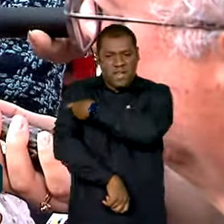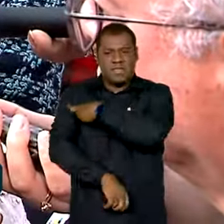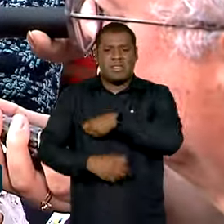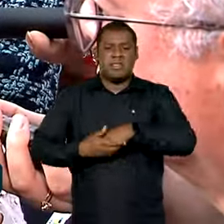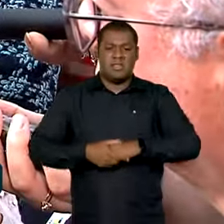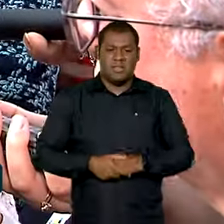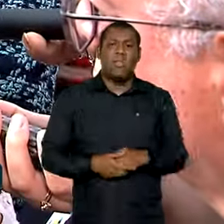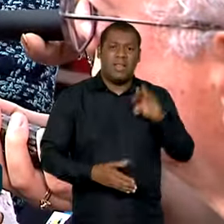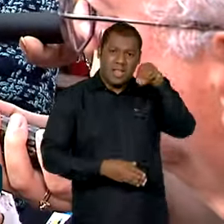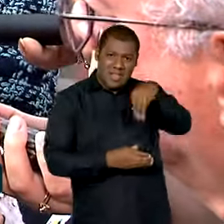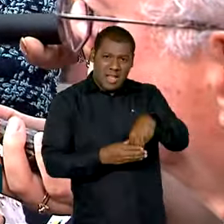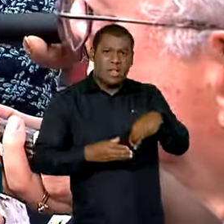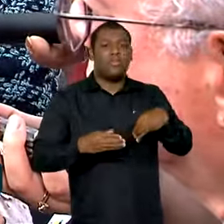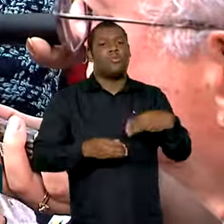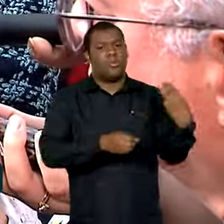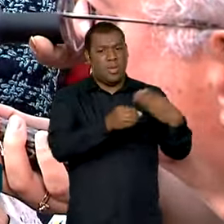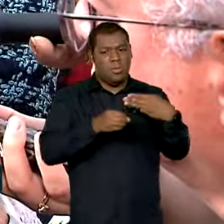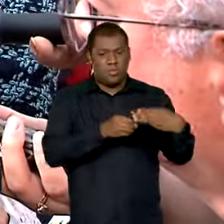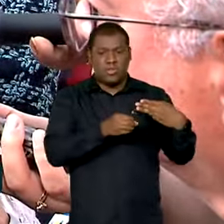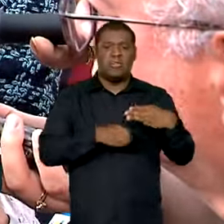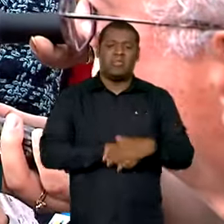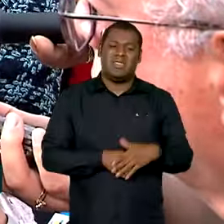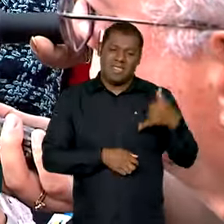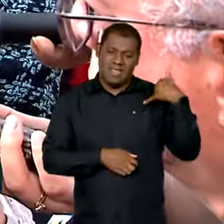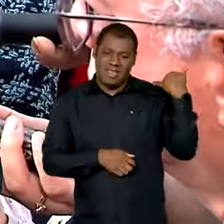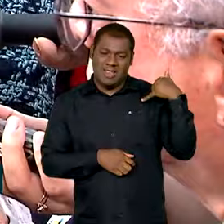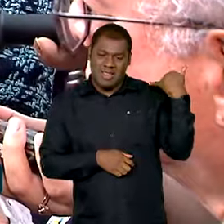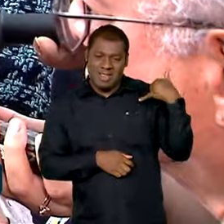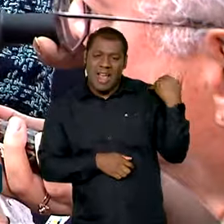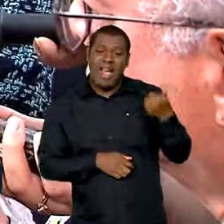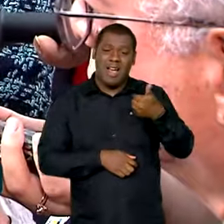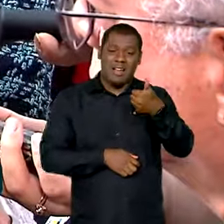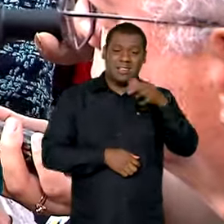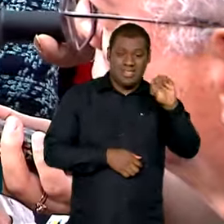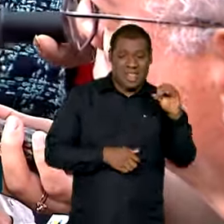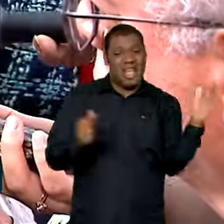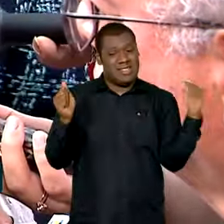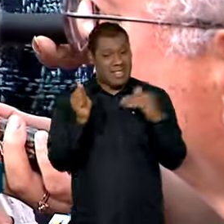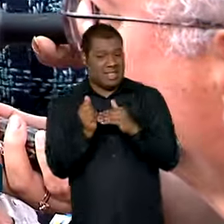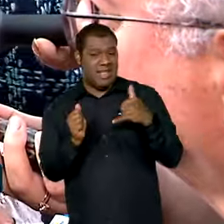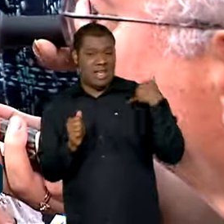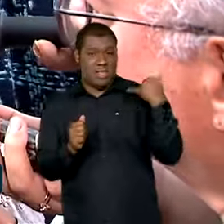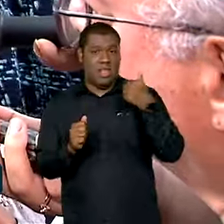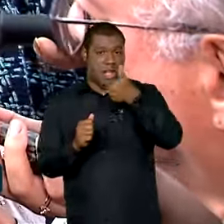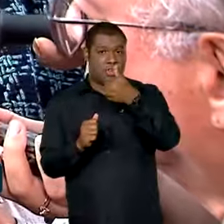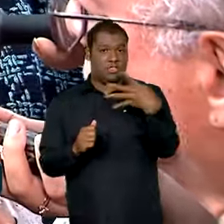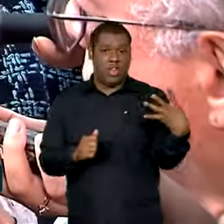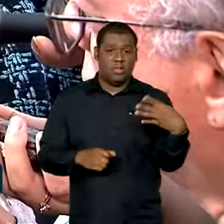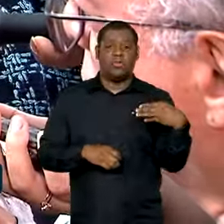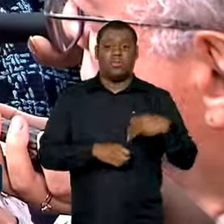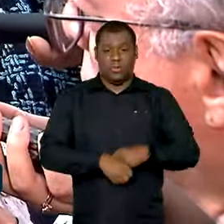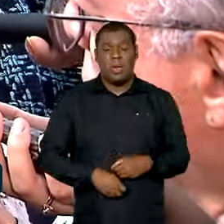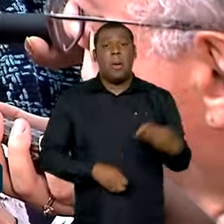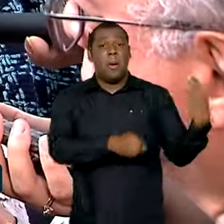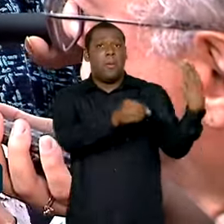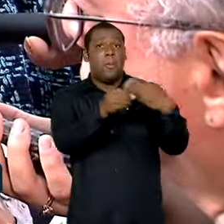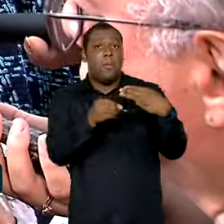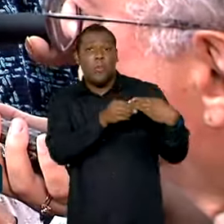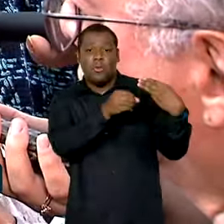dentro daquela faixa que nós já definimos entre 10 e 14 anos para os municípios que foram